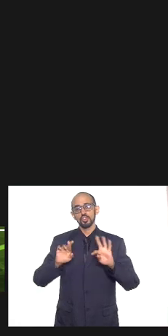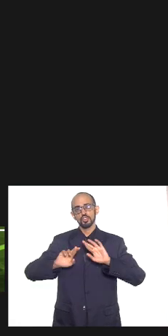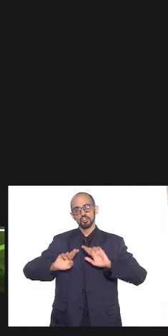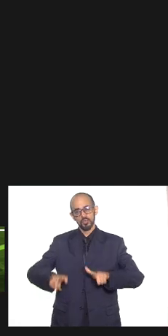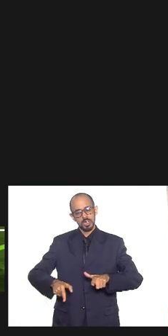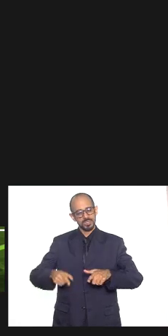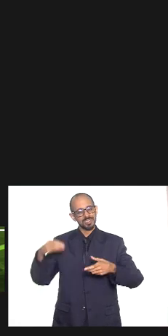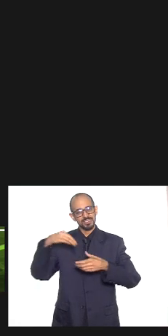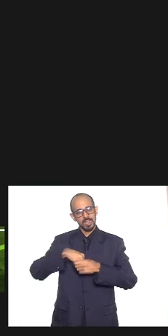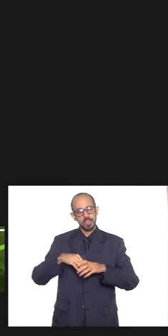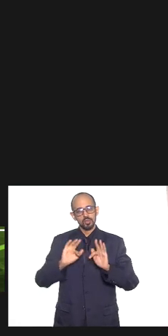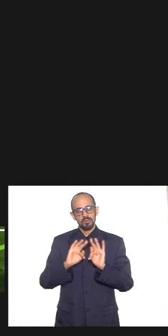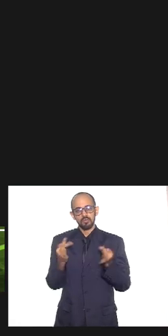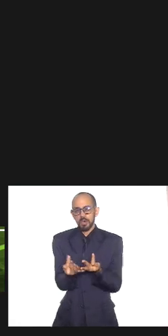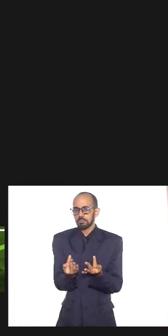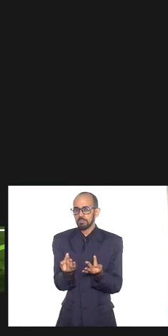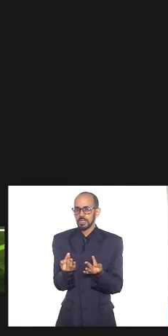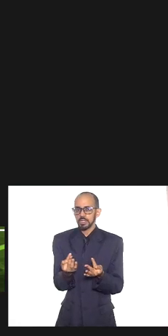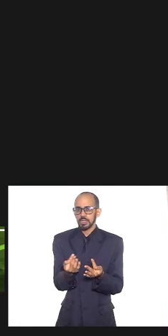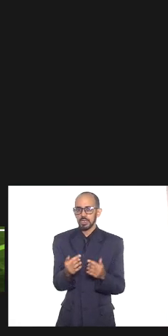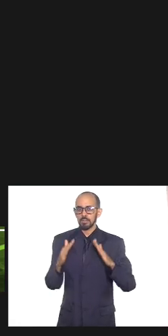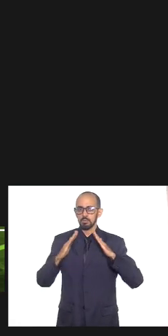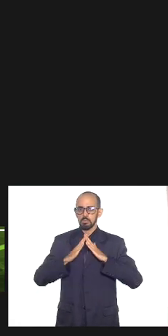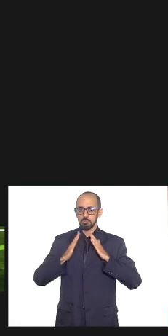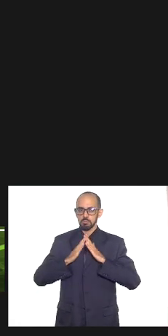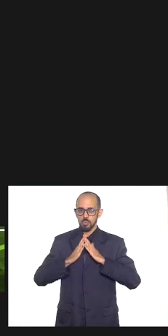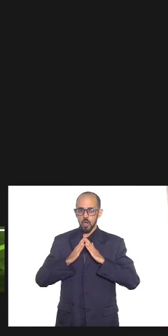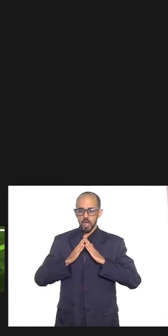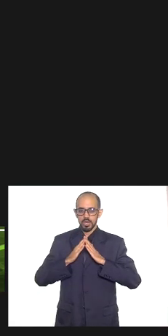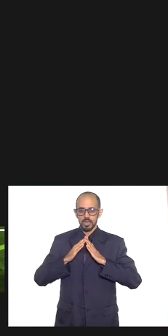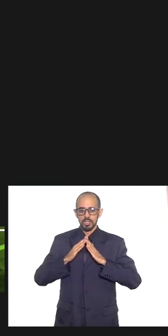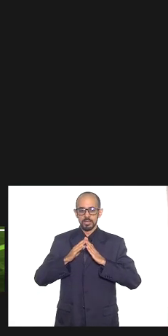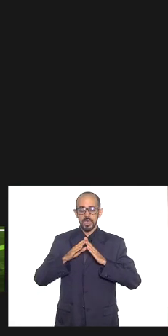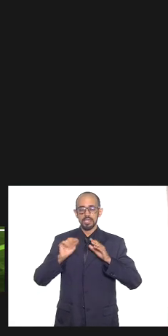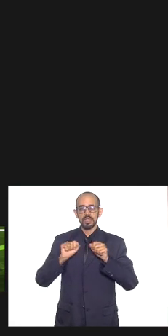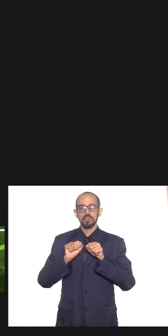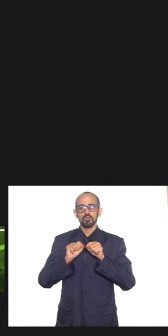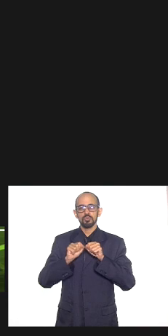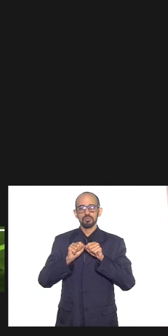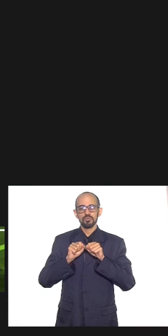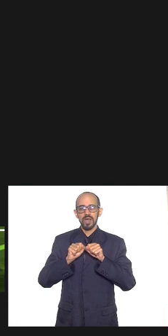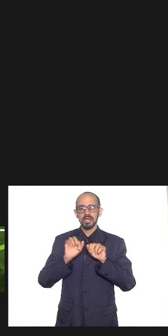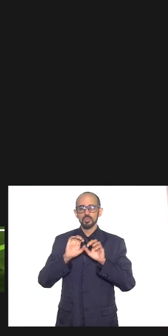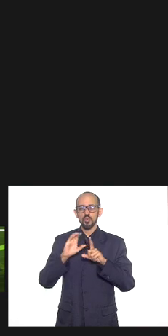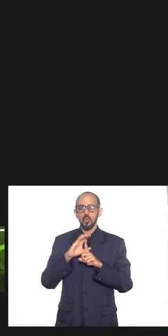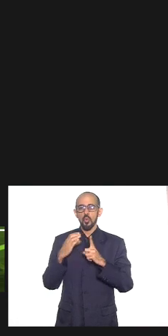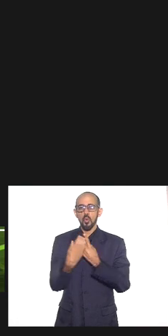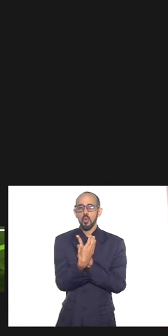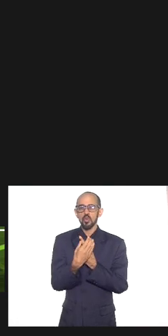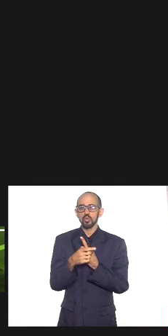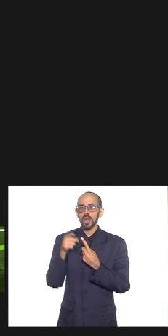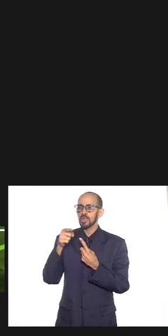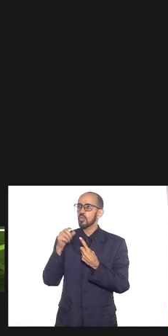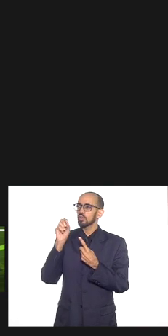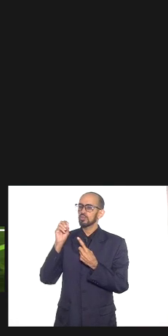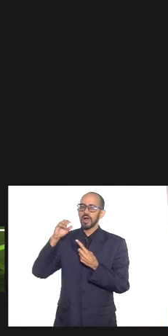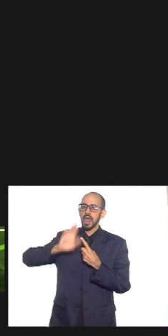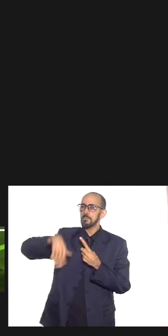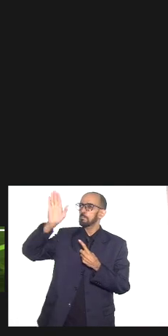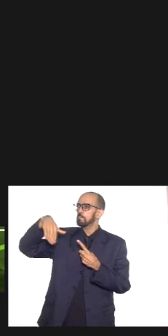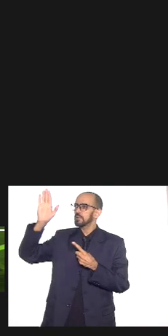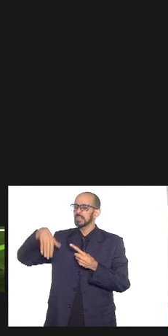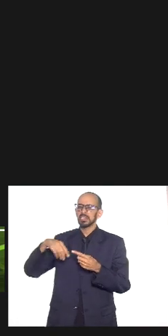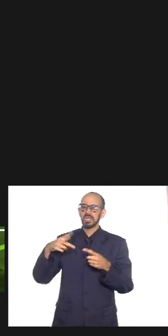aceitação a família mora na vila e alguém coloca o traje de culto no varal o outro se sente no direito de lá e jogar tinta